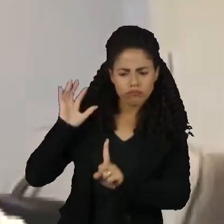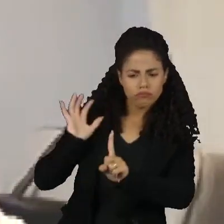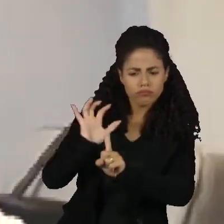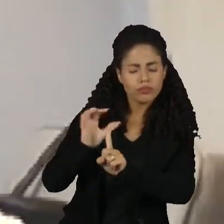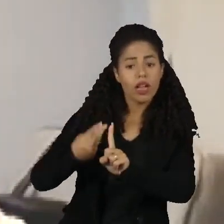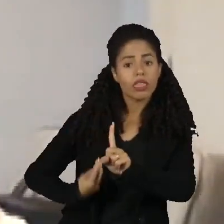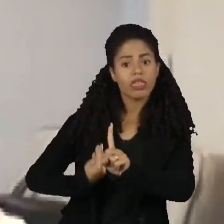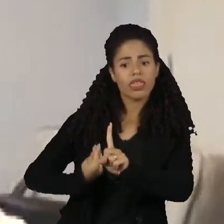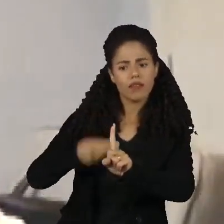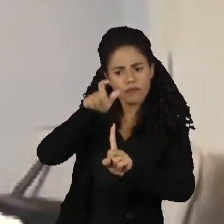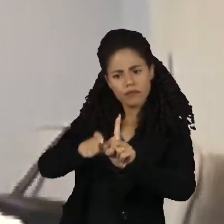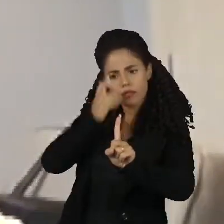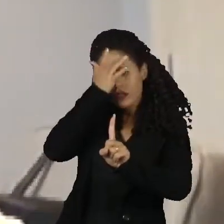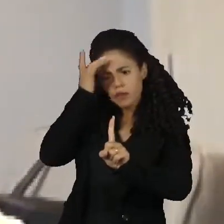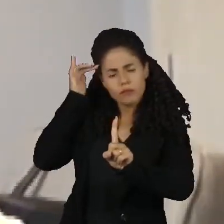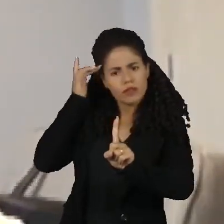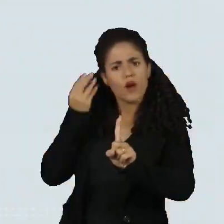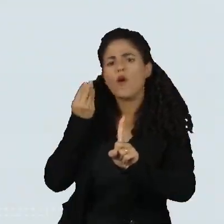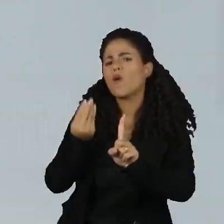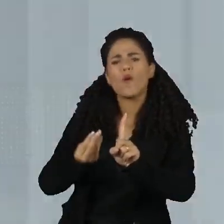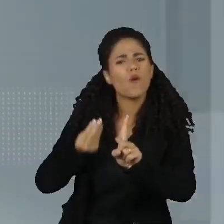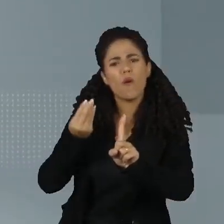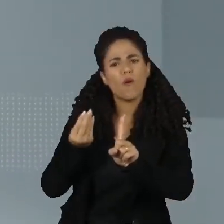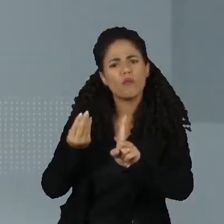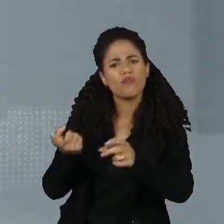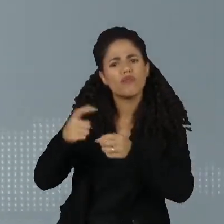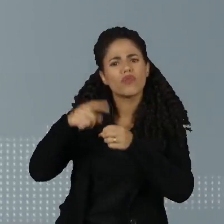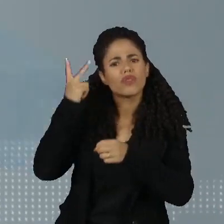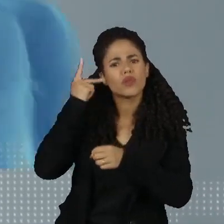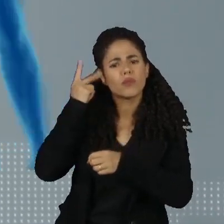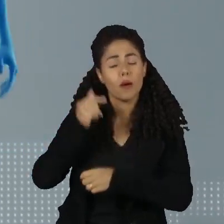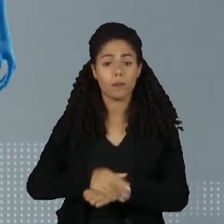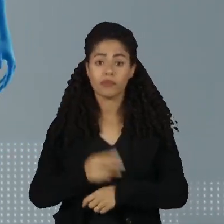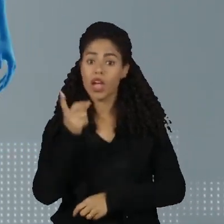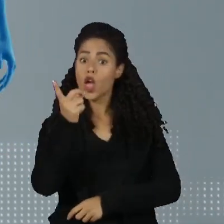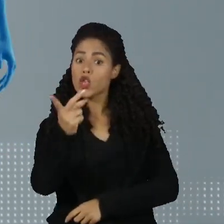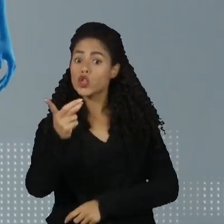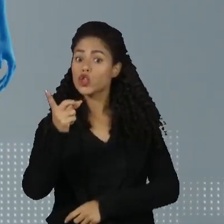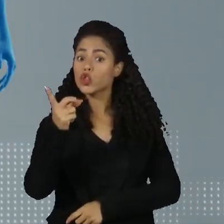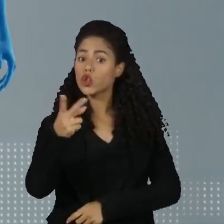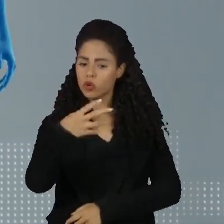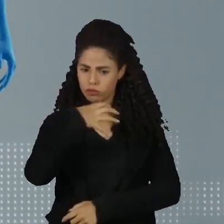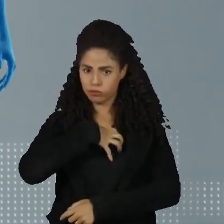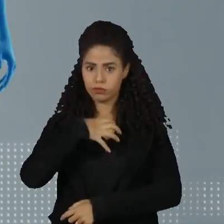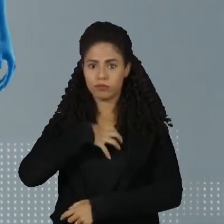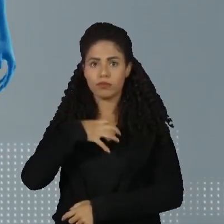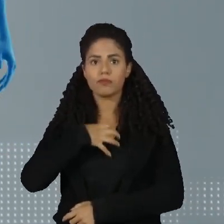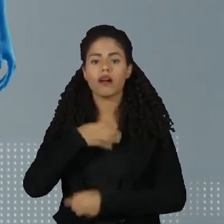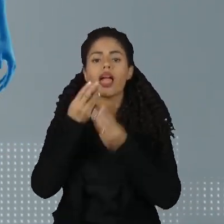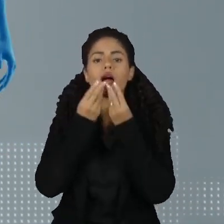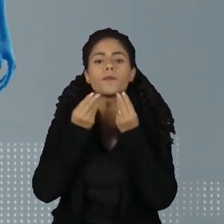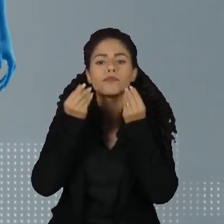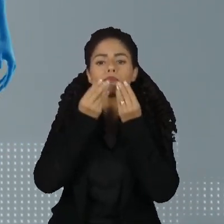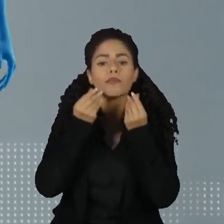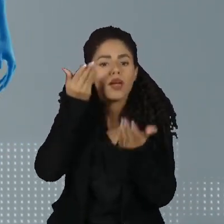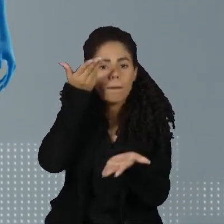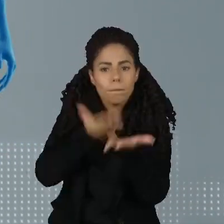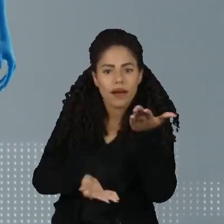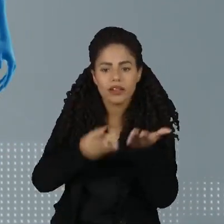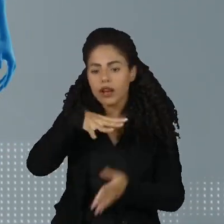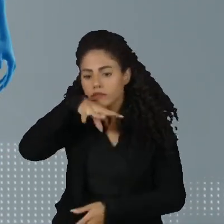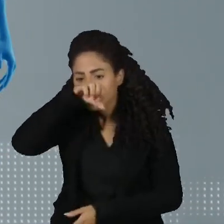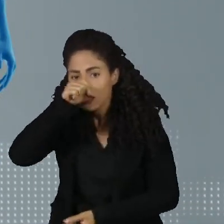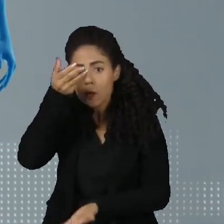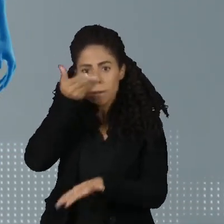para que depois ela possa voltar à sociedade. Foram 12 os principais encontrados. Perda de olfato ao paladar, mal-estar pós